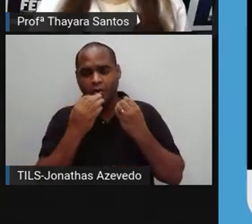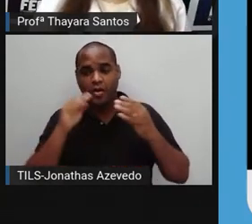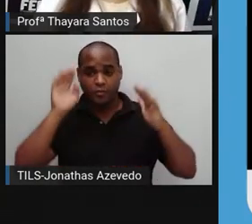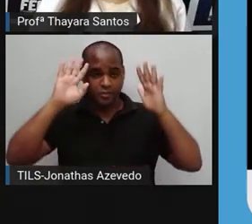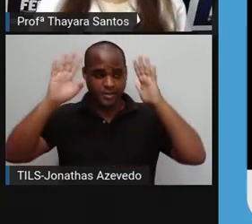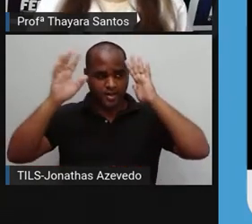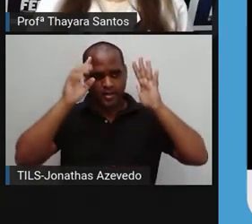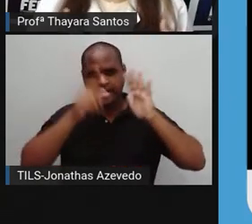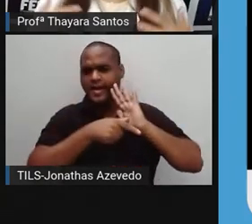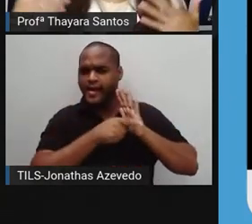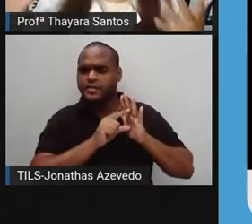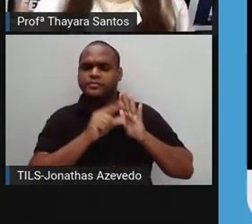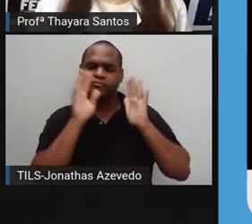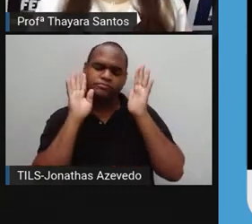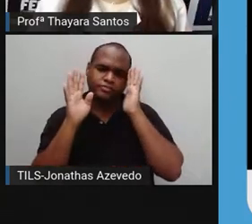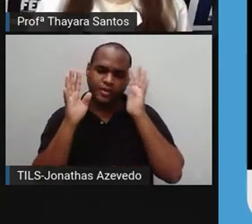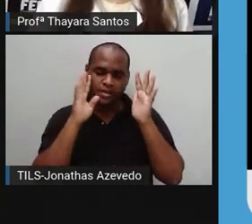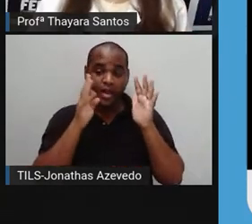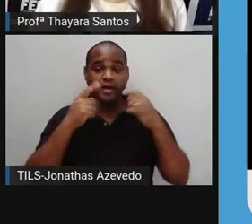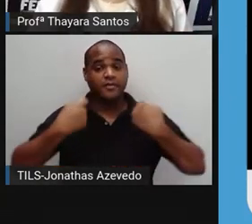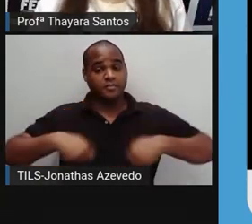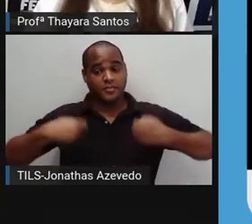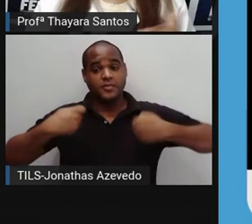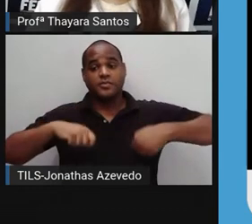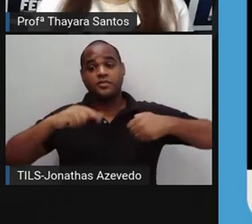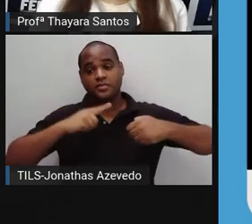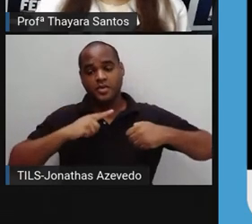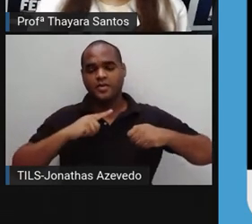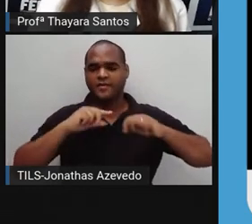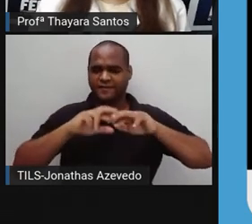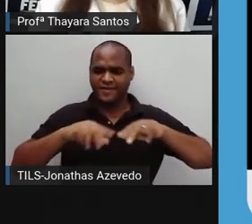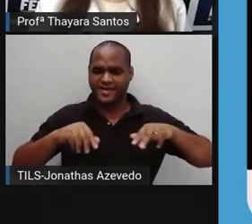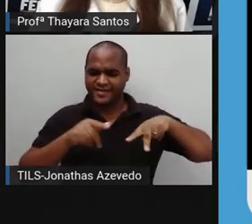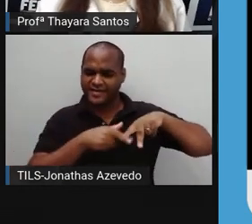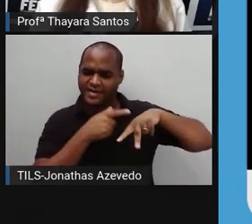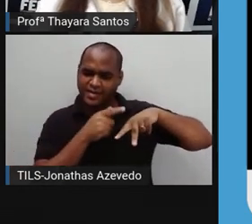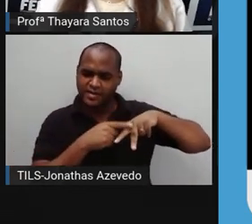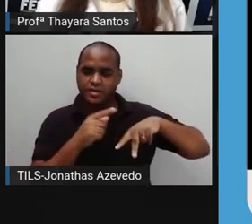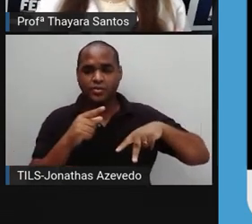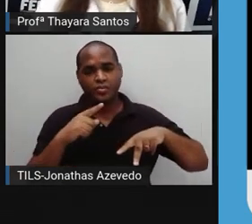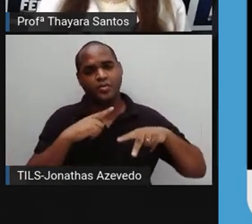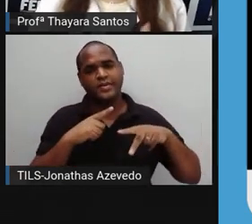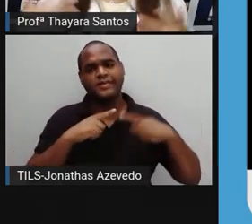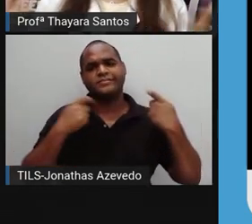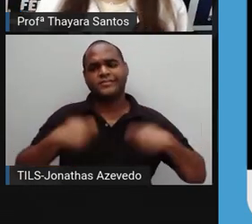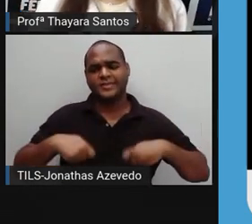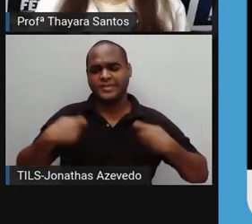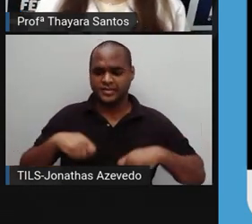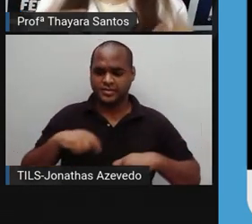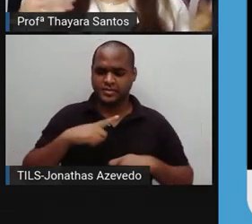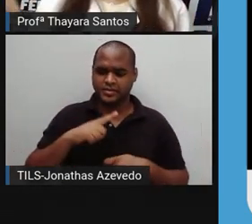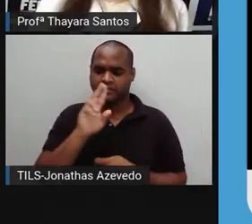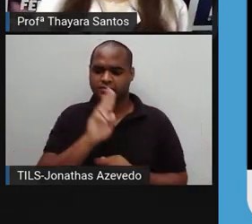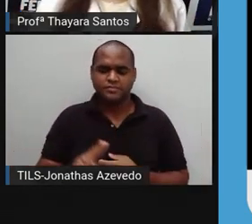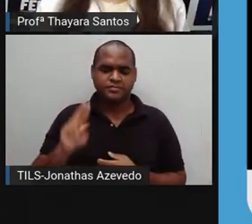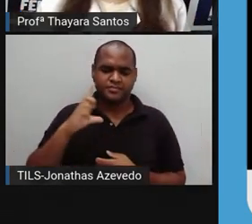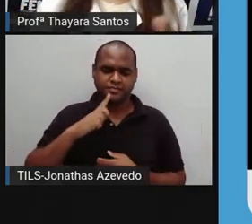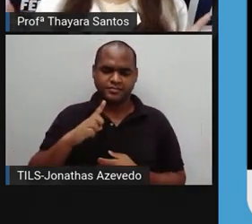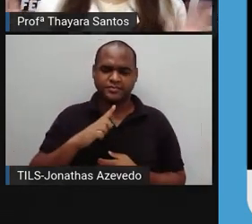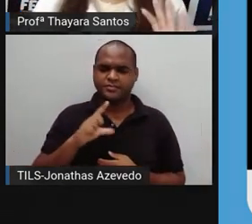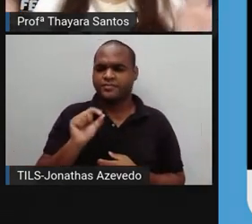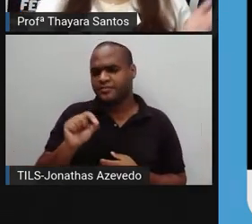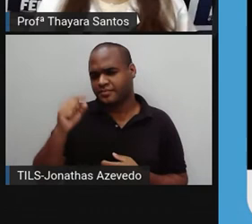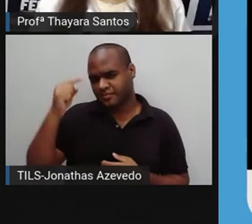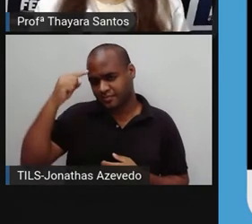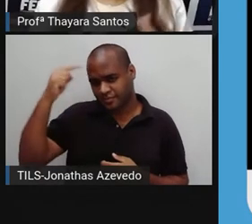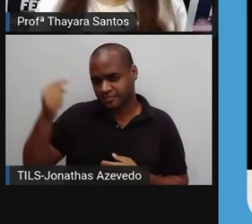os nossos hábitos. Eu preciso mesmo de ter tantas calças jeans, ou então eu preciso mesmo só usar a calça, sei